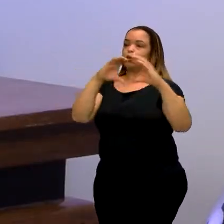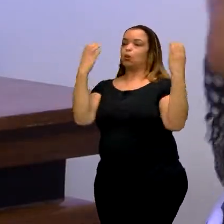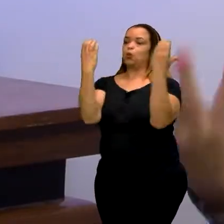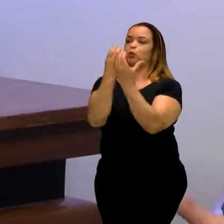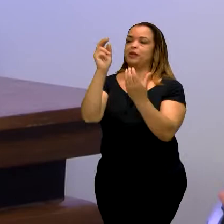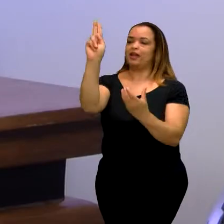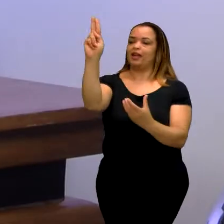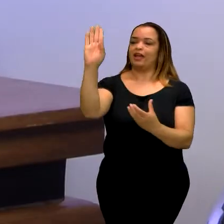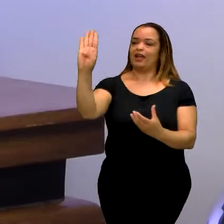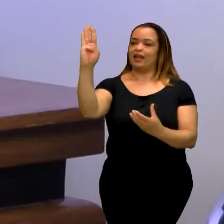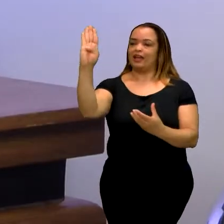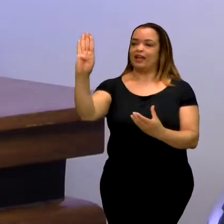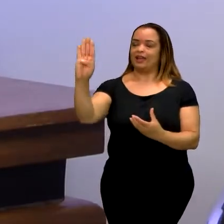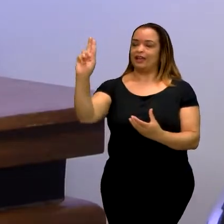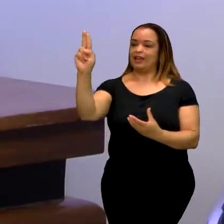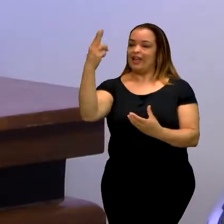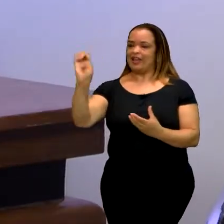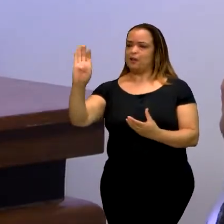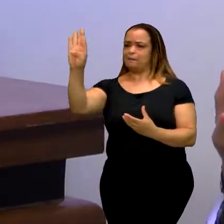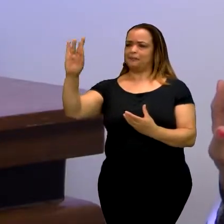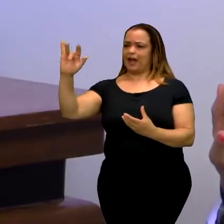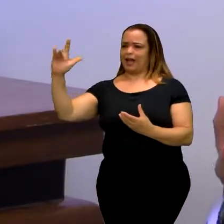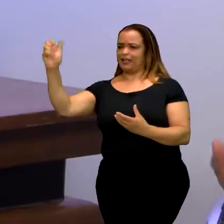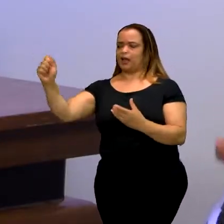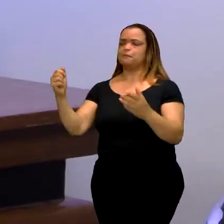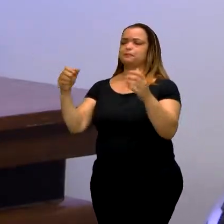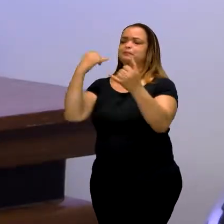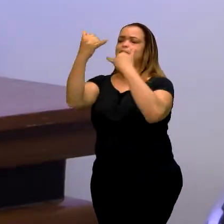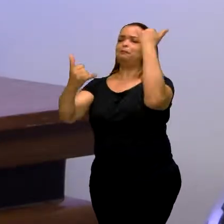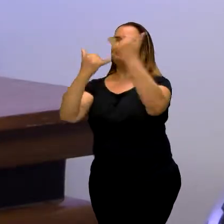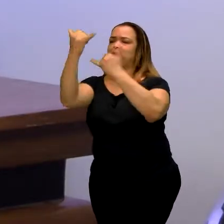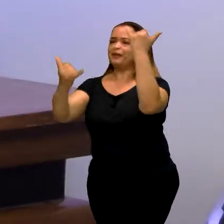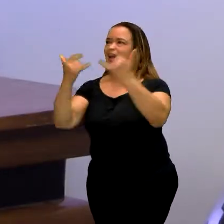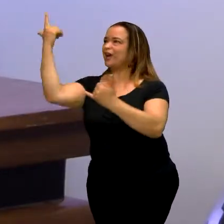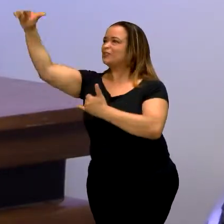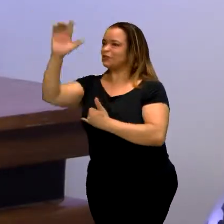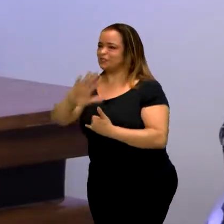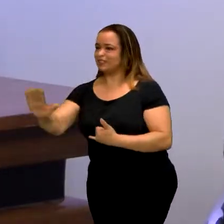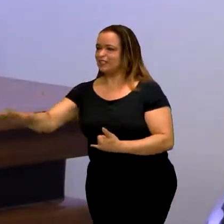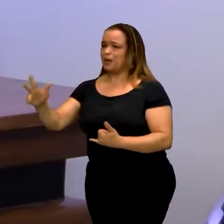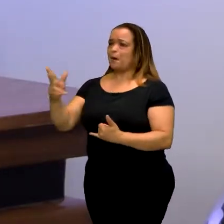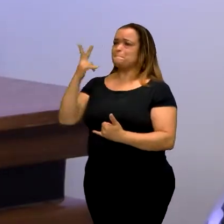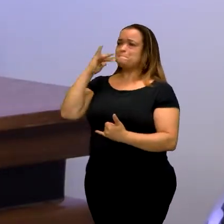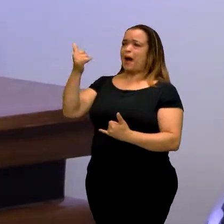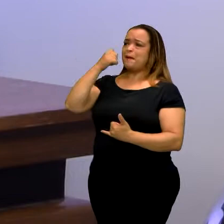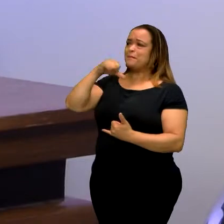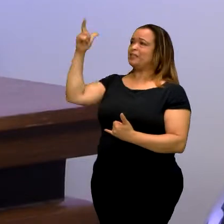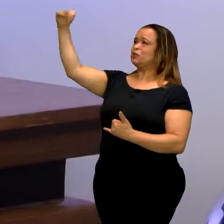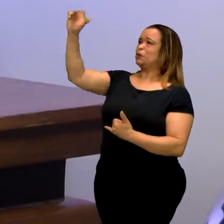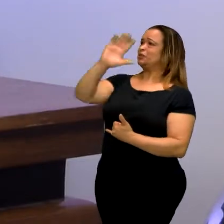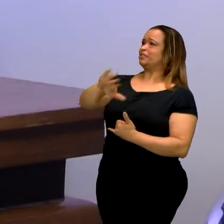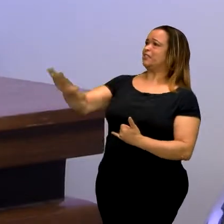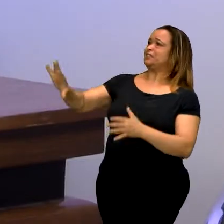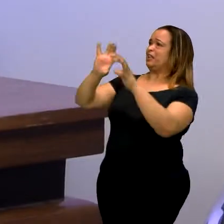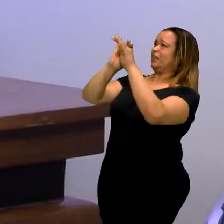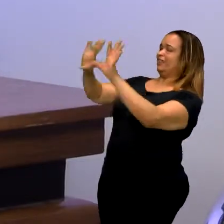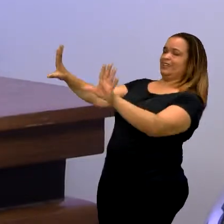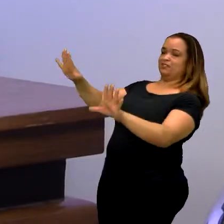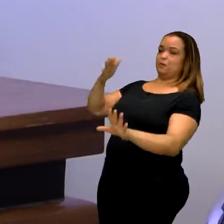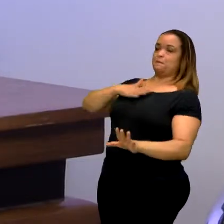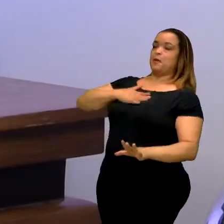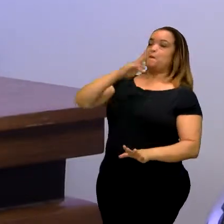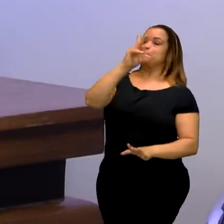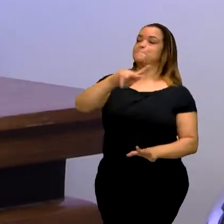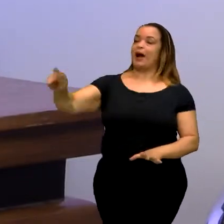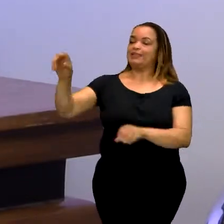a brincar com as outras crianças. Os pais das outras crianças permitiam que essa criança pudesse brincar comigo. Meu pai era professor